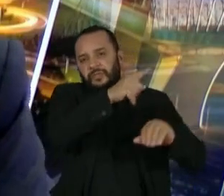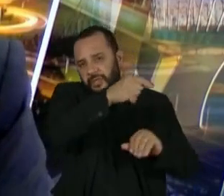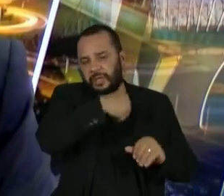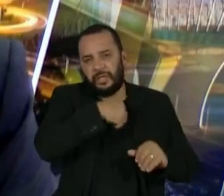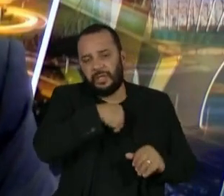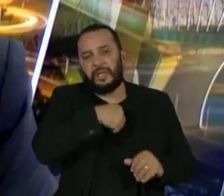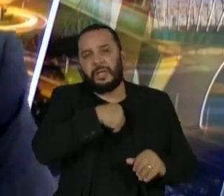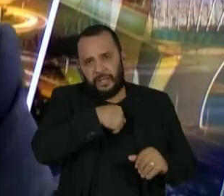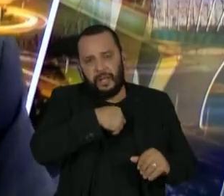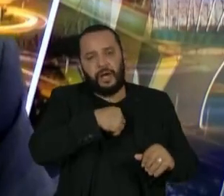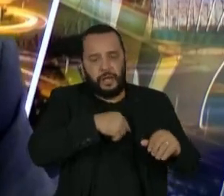de Manaus no Senado da República.